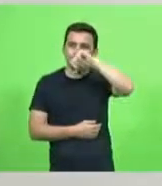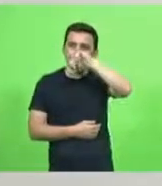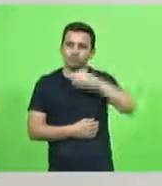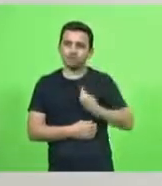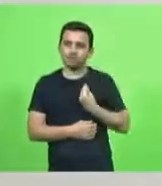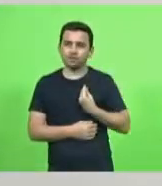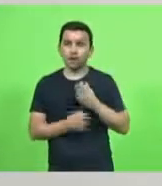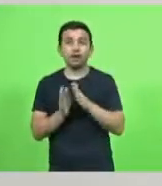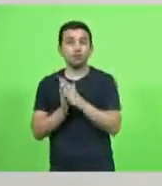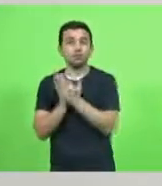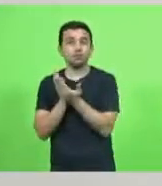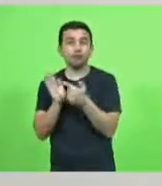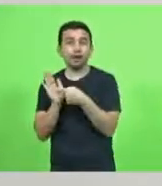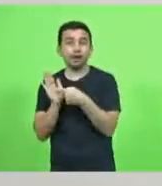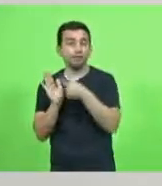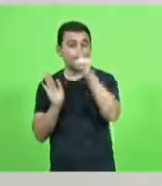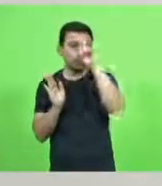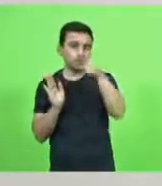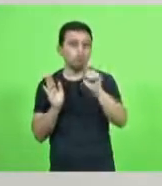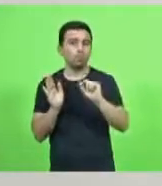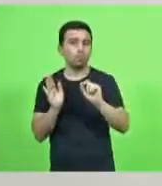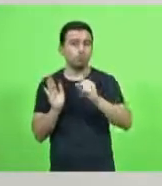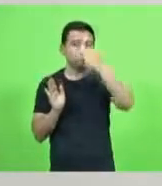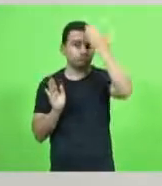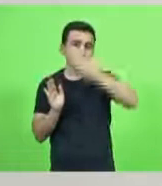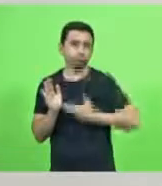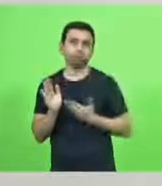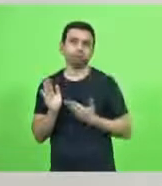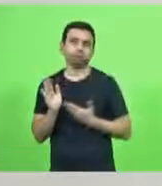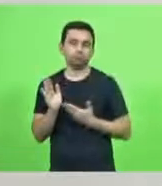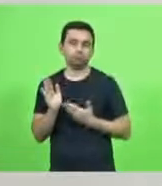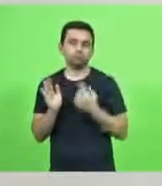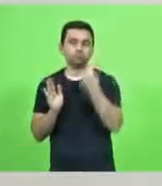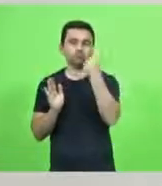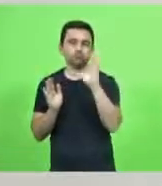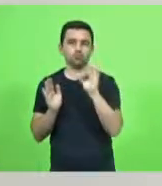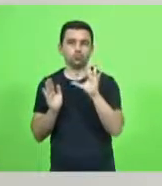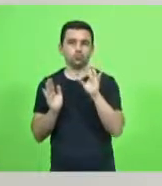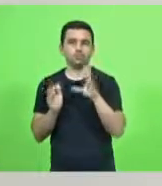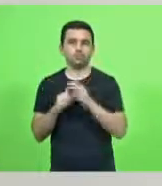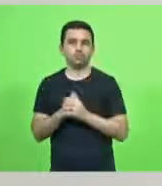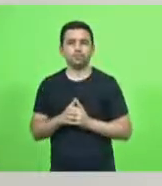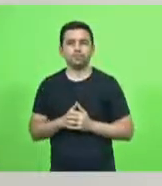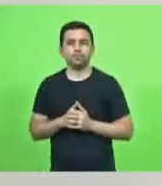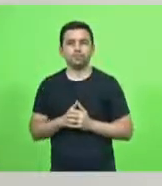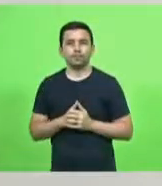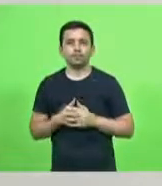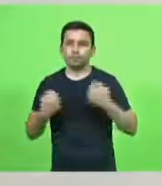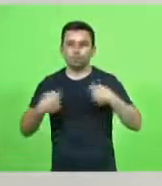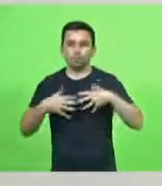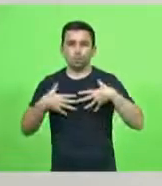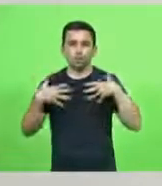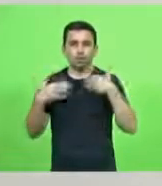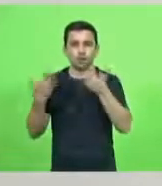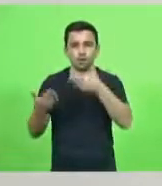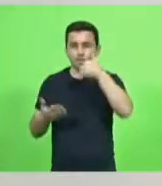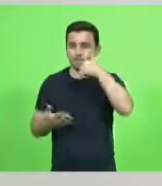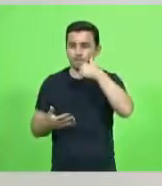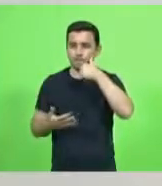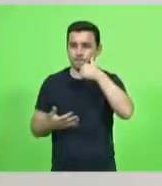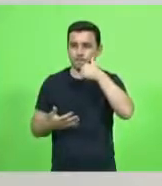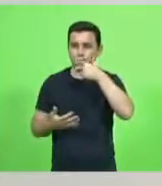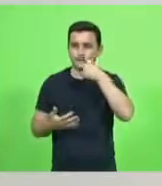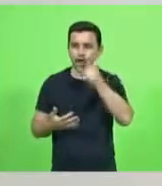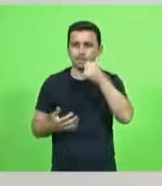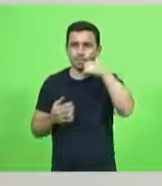bíblia um único mandamento com promessa um único mandamento com promessa que é honra teu pai e tua mãe